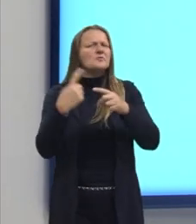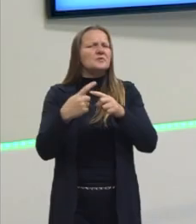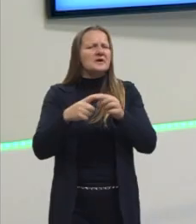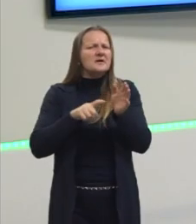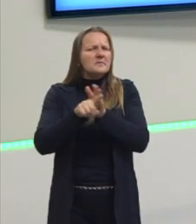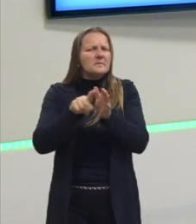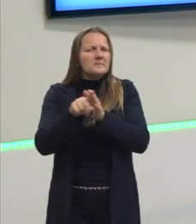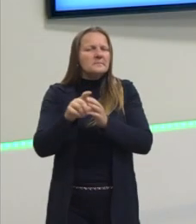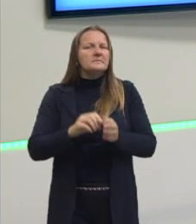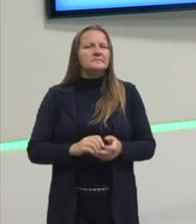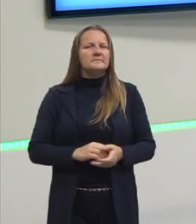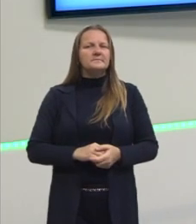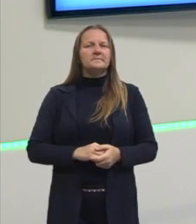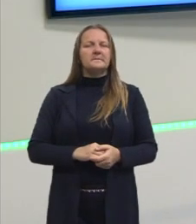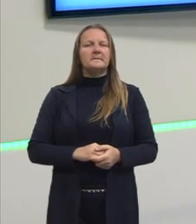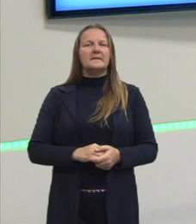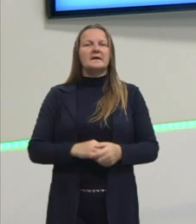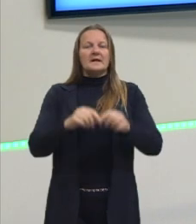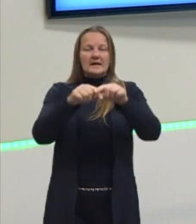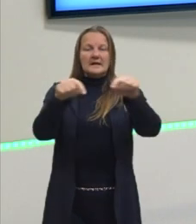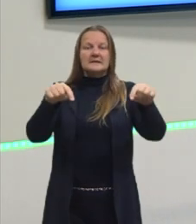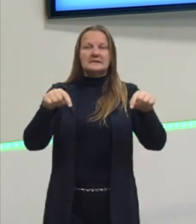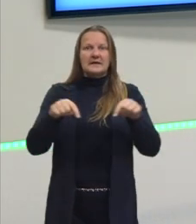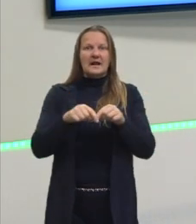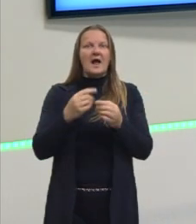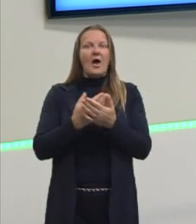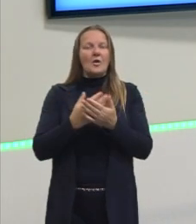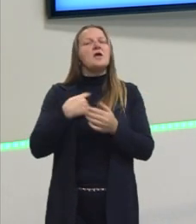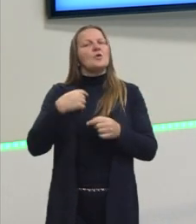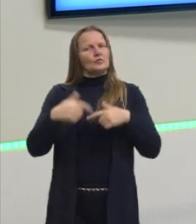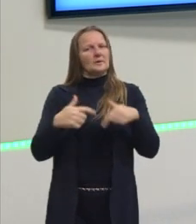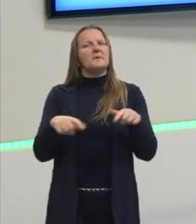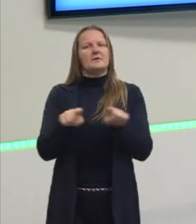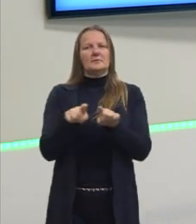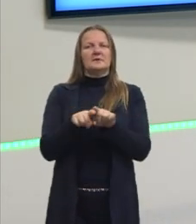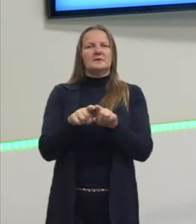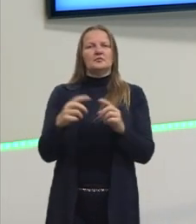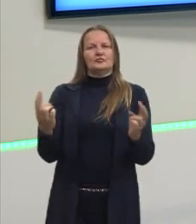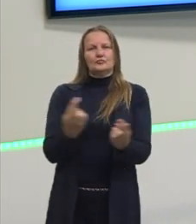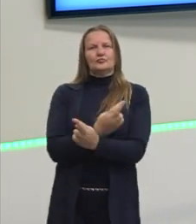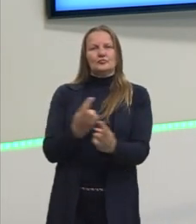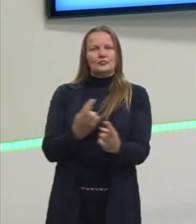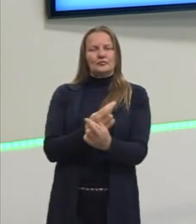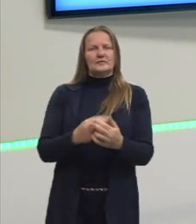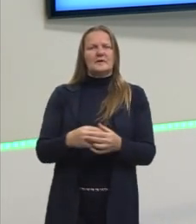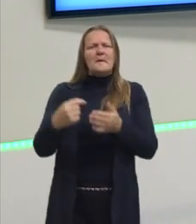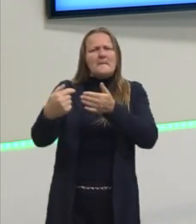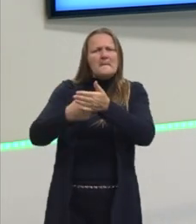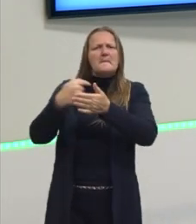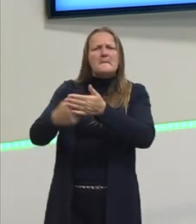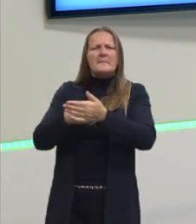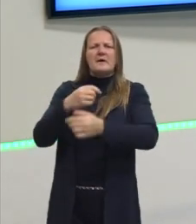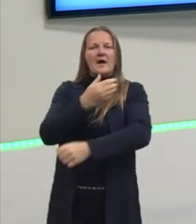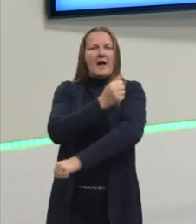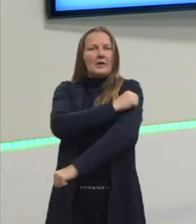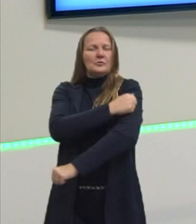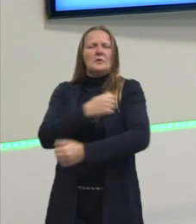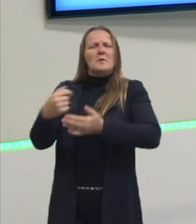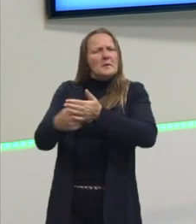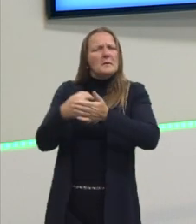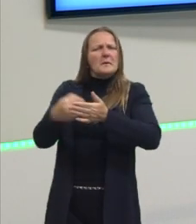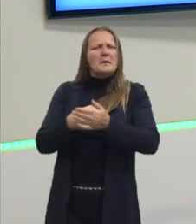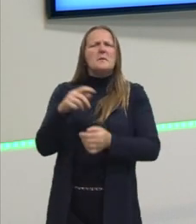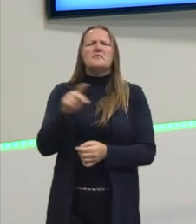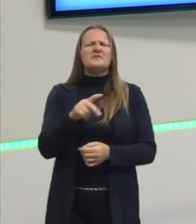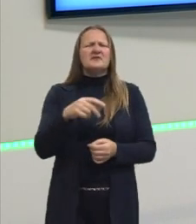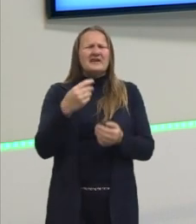daqui, eu tenho sala de aula também e os alunos me acostumam a perguntar se, professora,